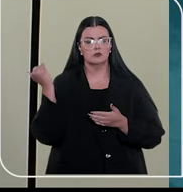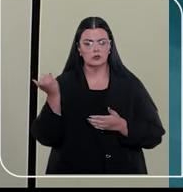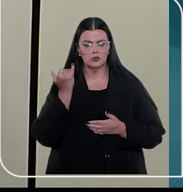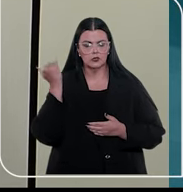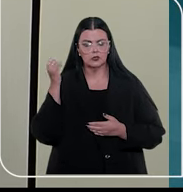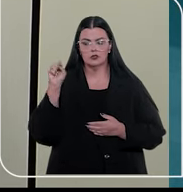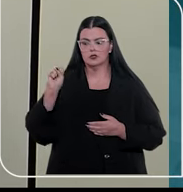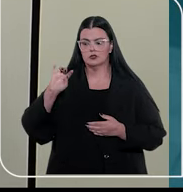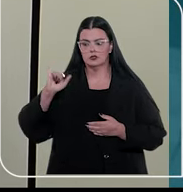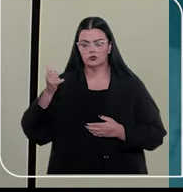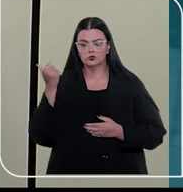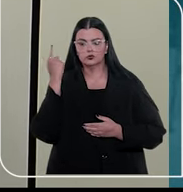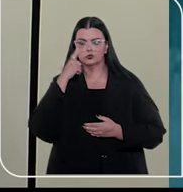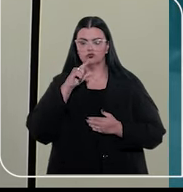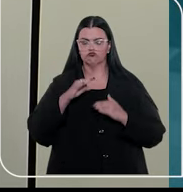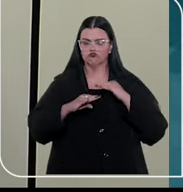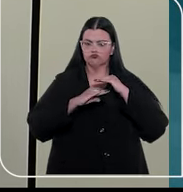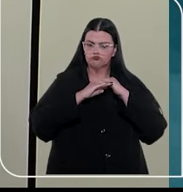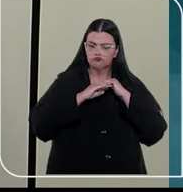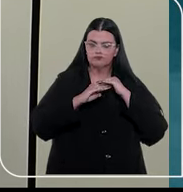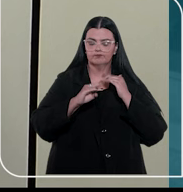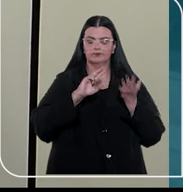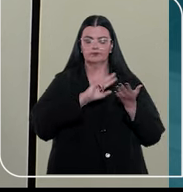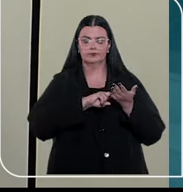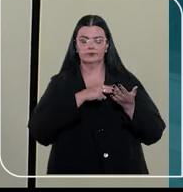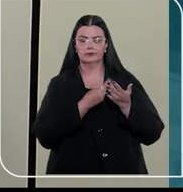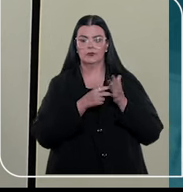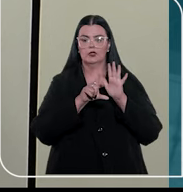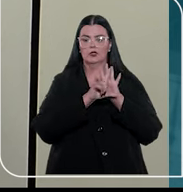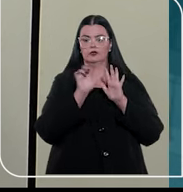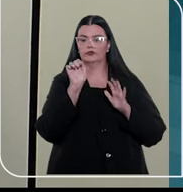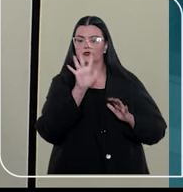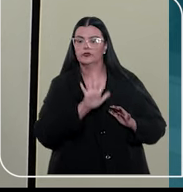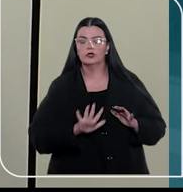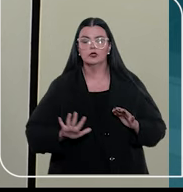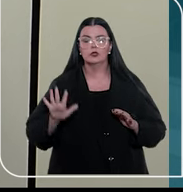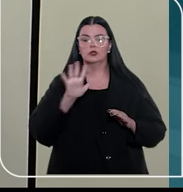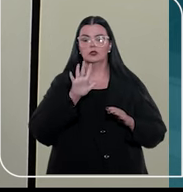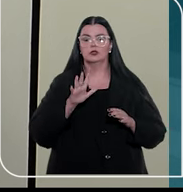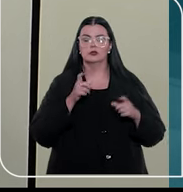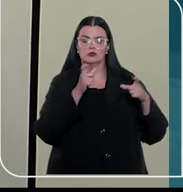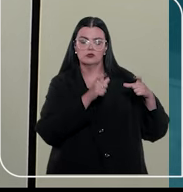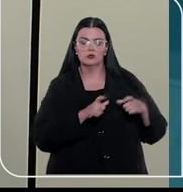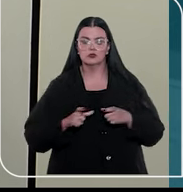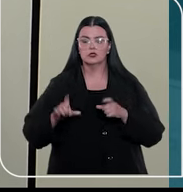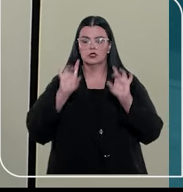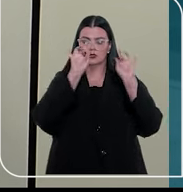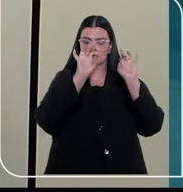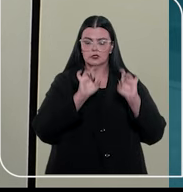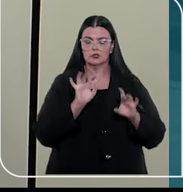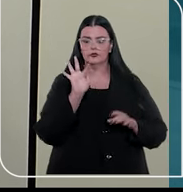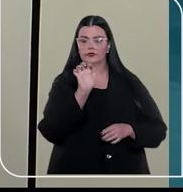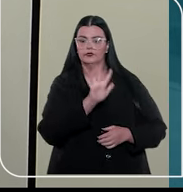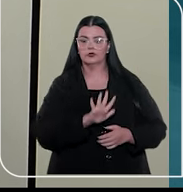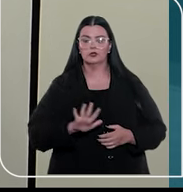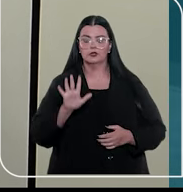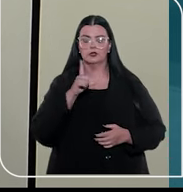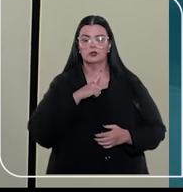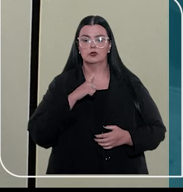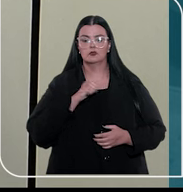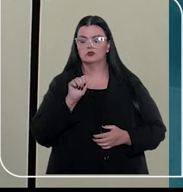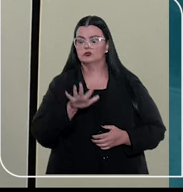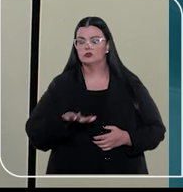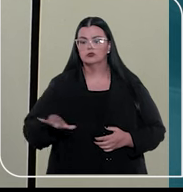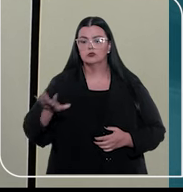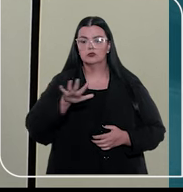porque é dali que o STJ consegue uniformizar a interpretação da lei federal no âmbito dos Juizados Especiais Federais. E quando a gente fala